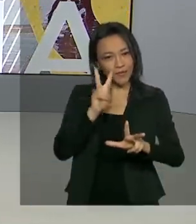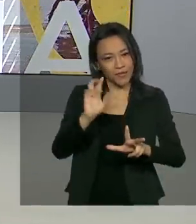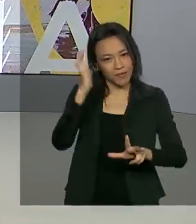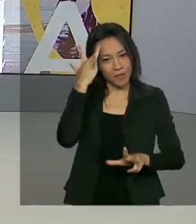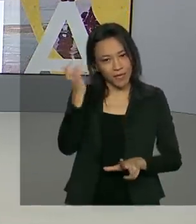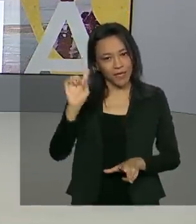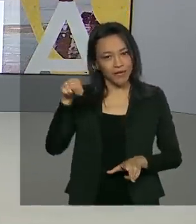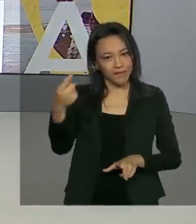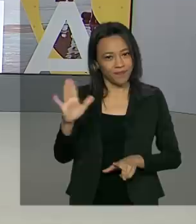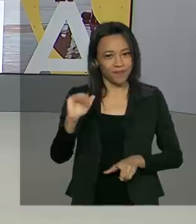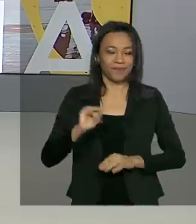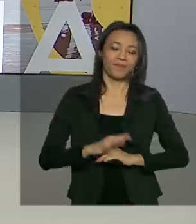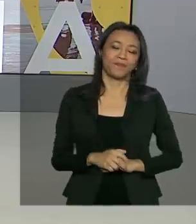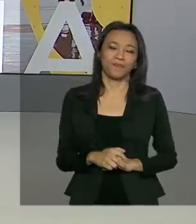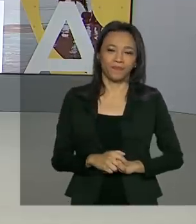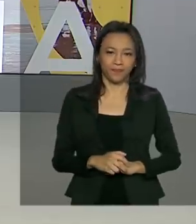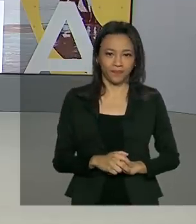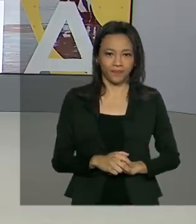amanhã. Até lá.